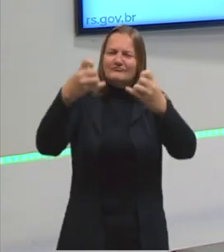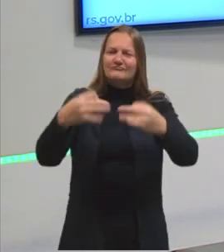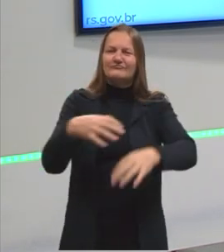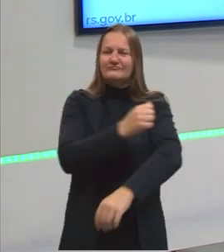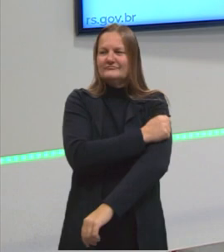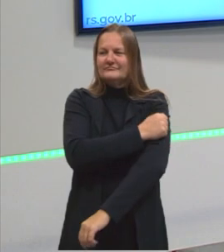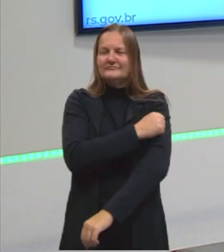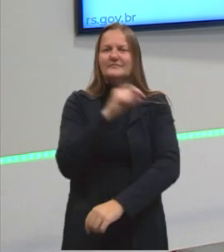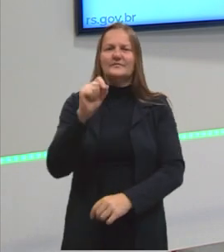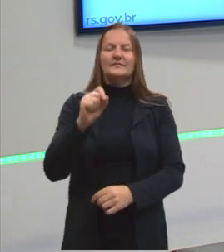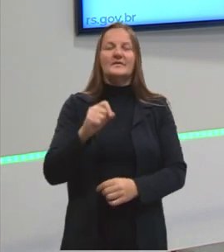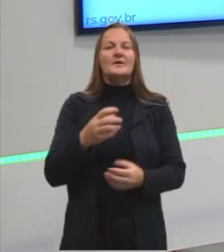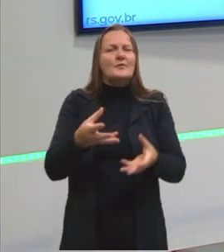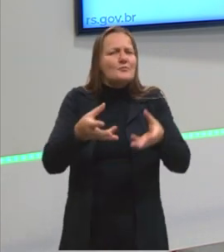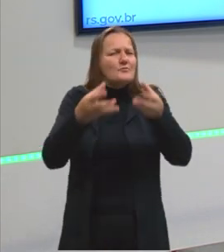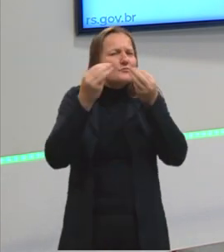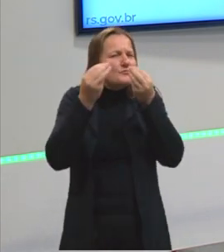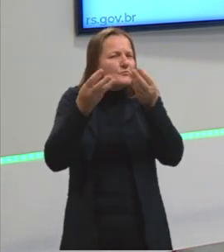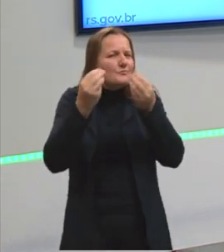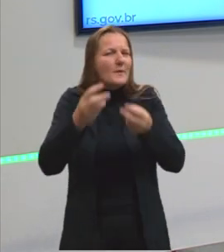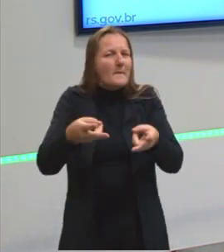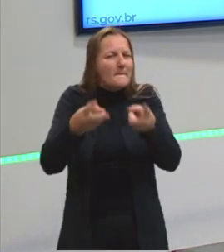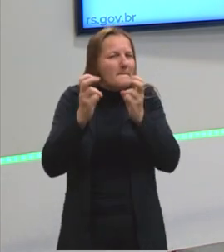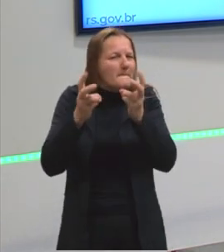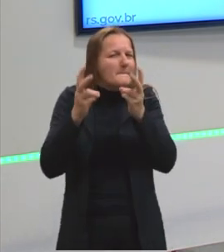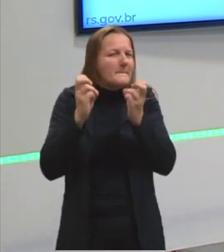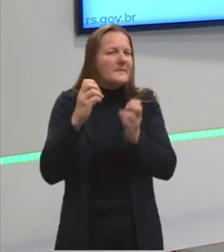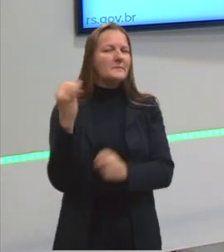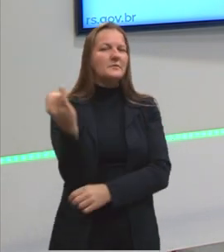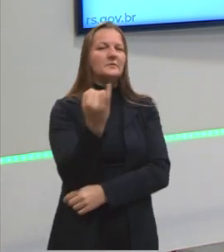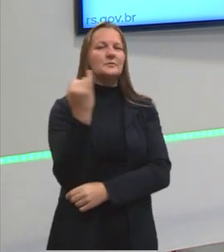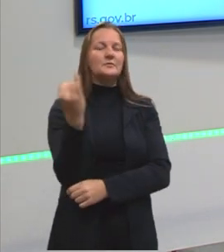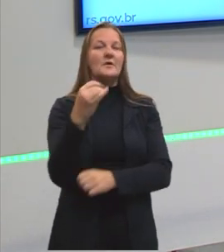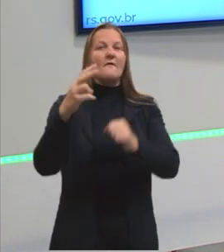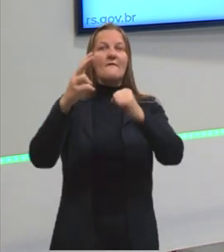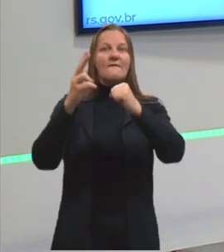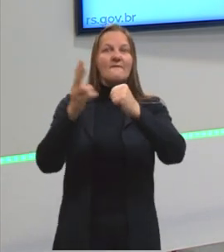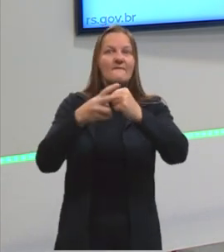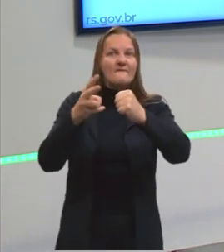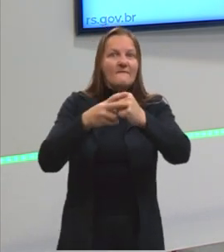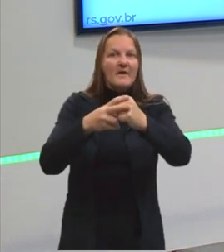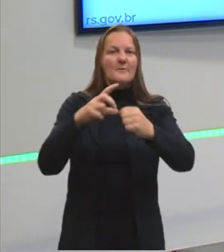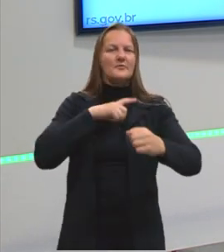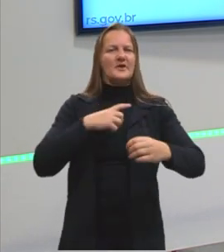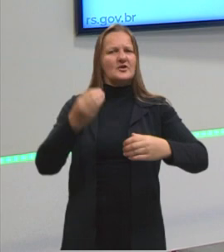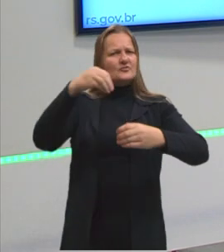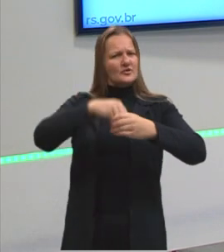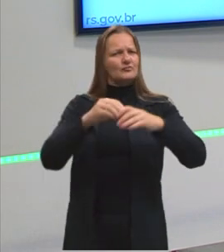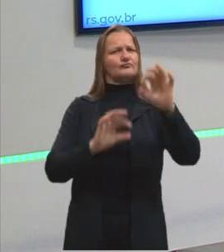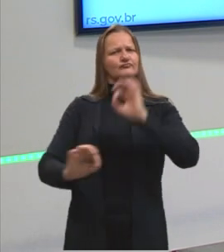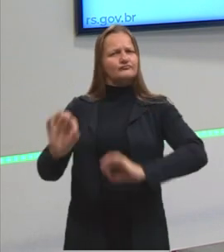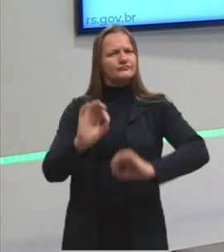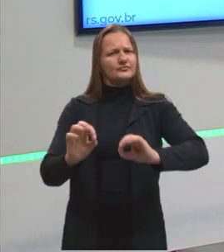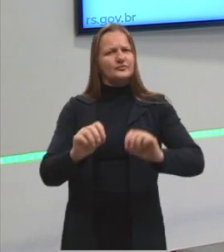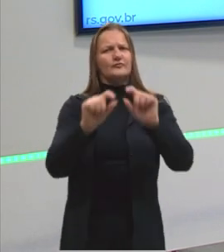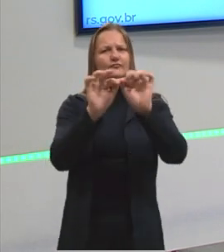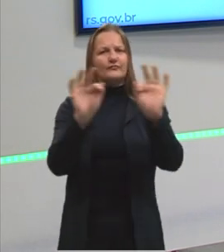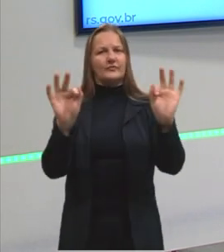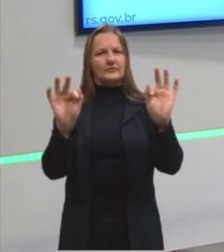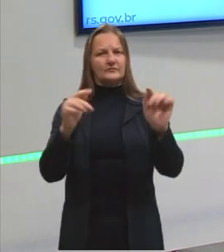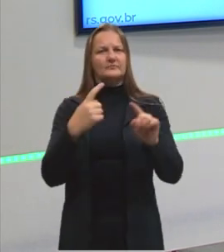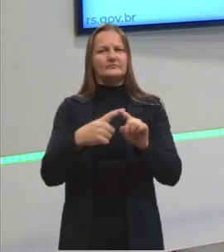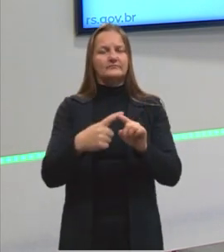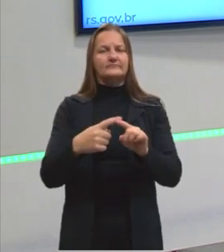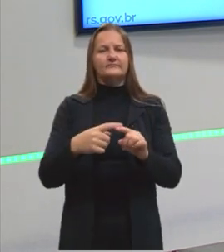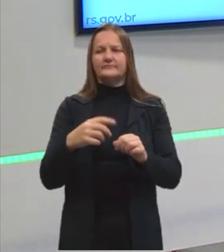A gente não se dá conta da importância que o verbo tem na organização de uma frase. A